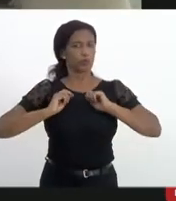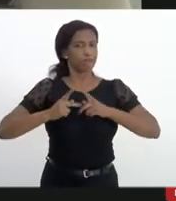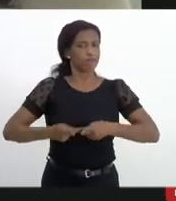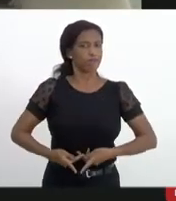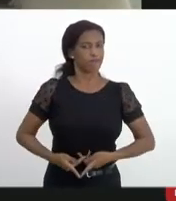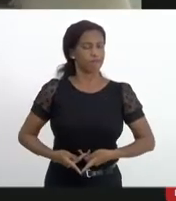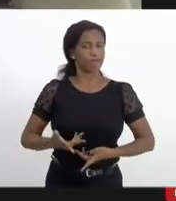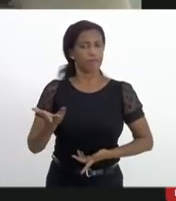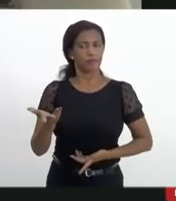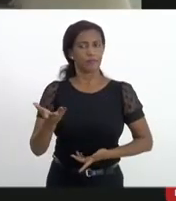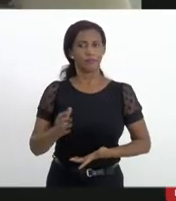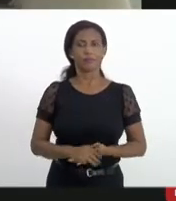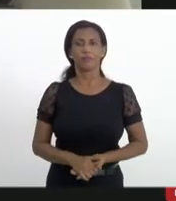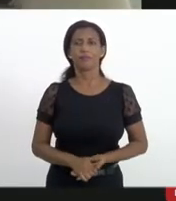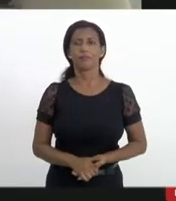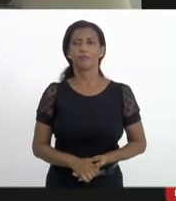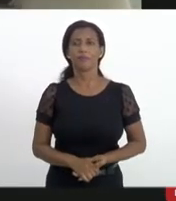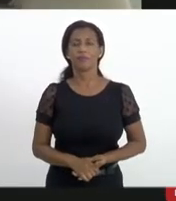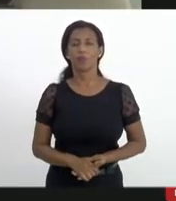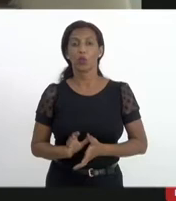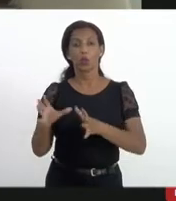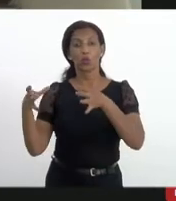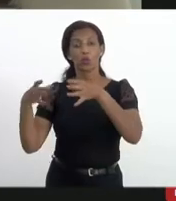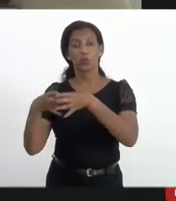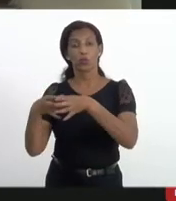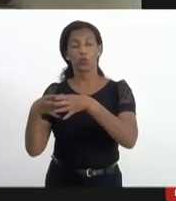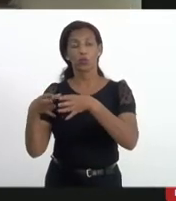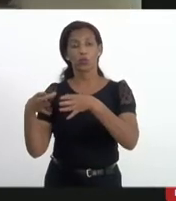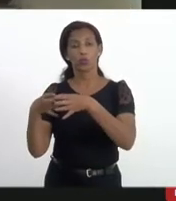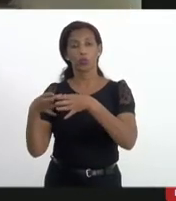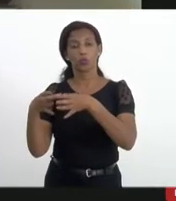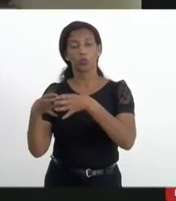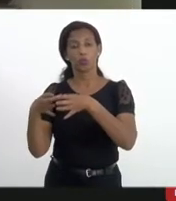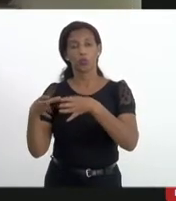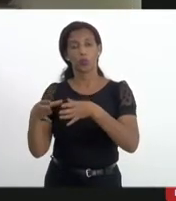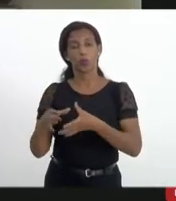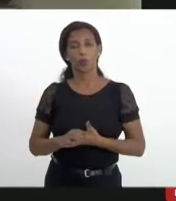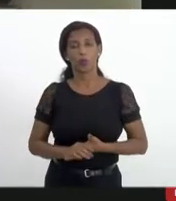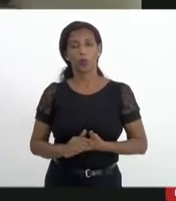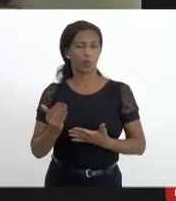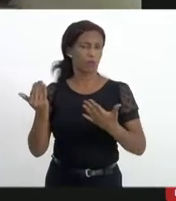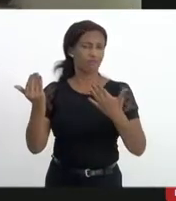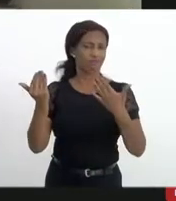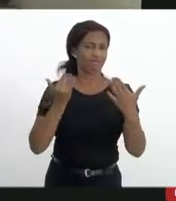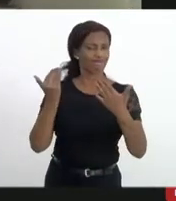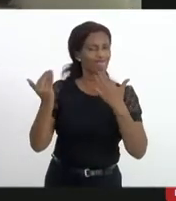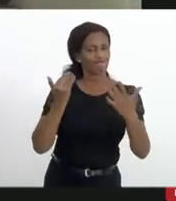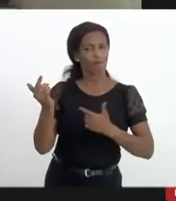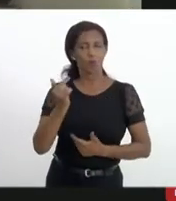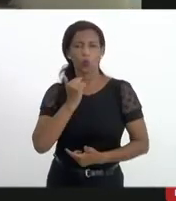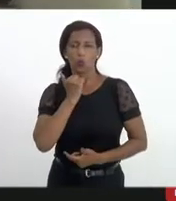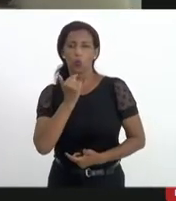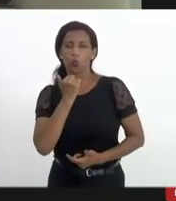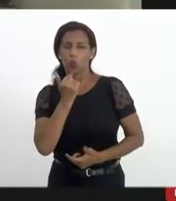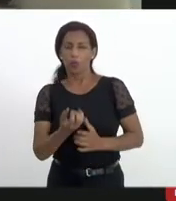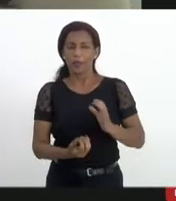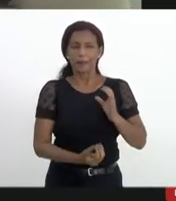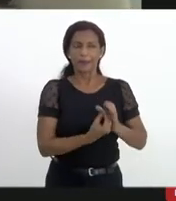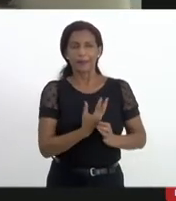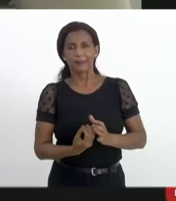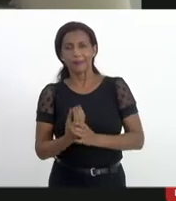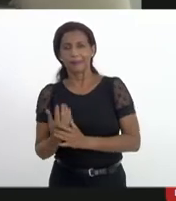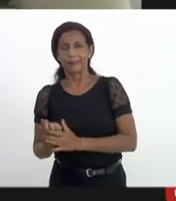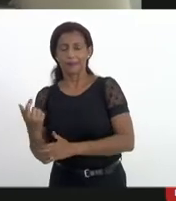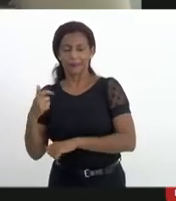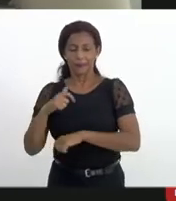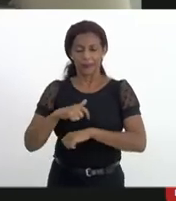pares nossos deputados da comissão em relação a dúvidas que tínhamos para esse momento do